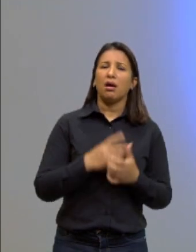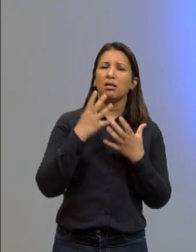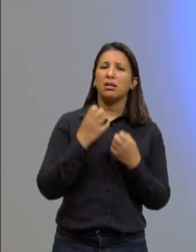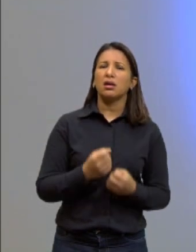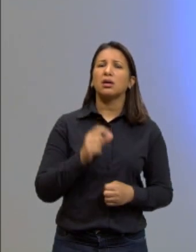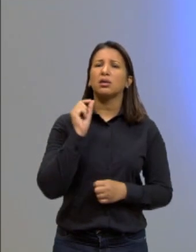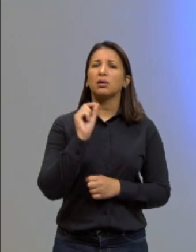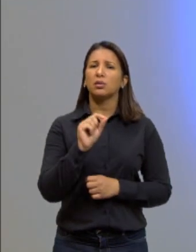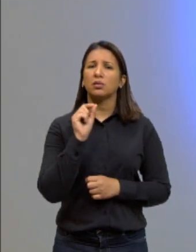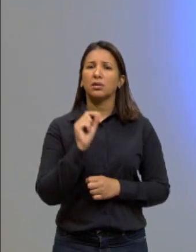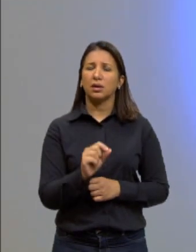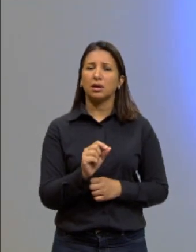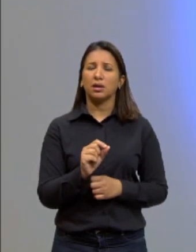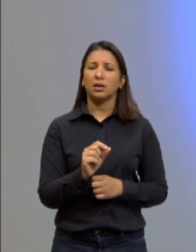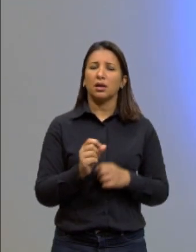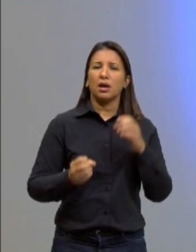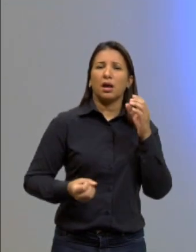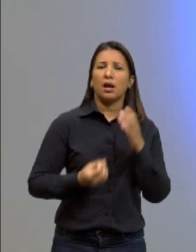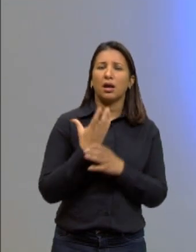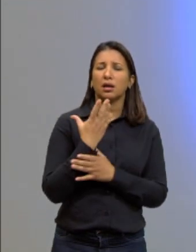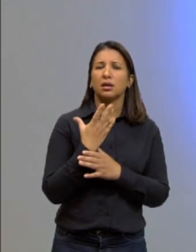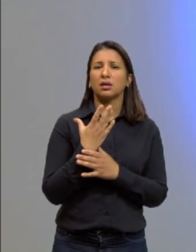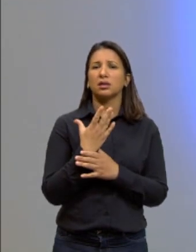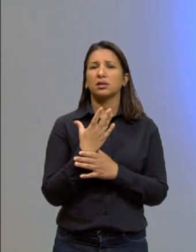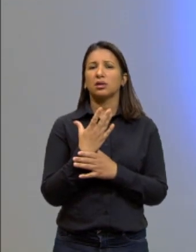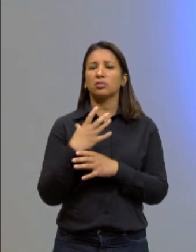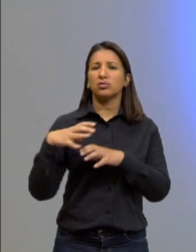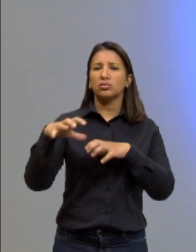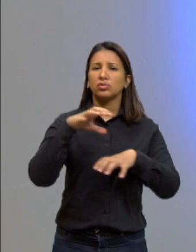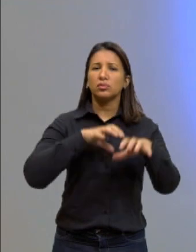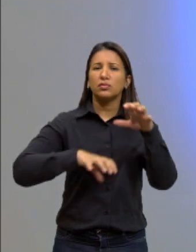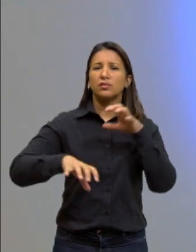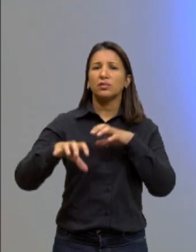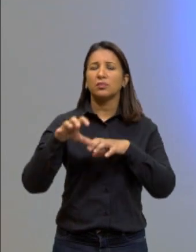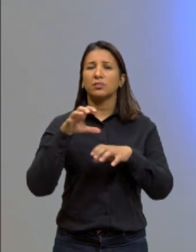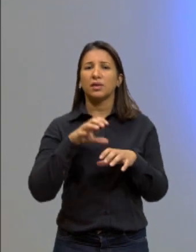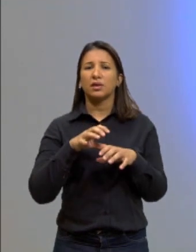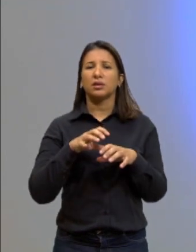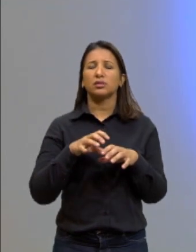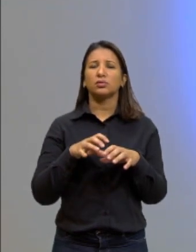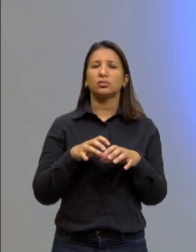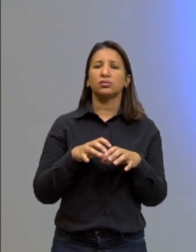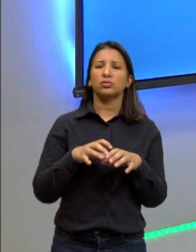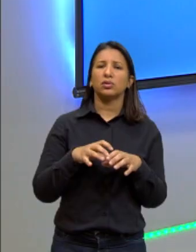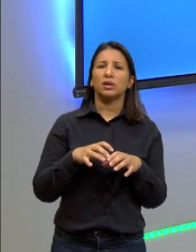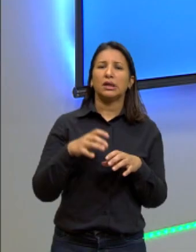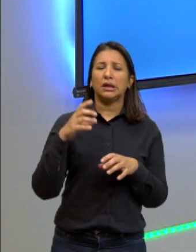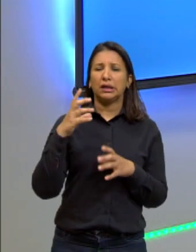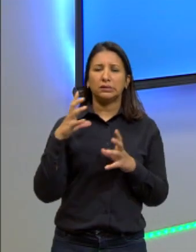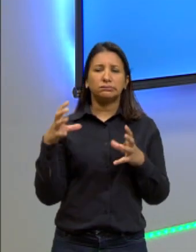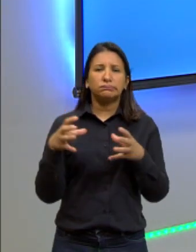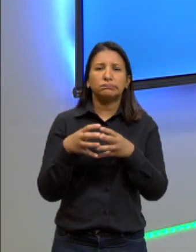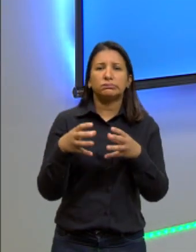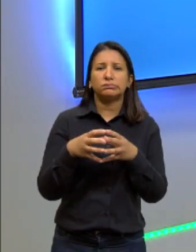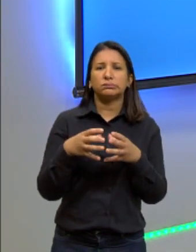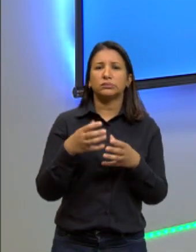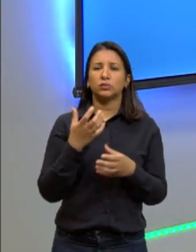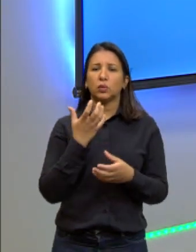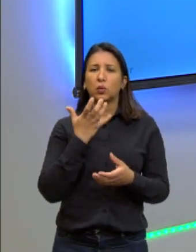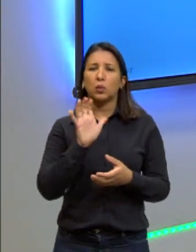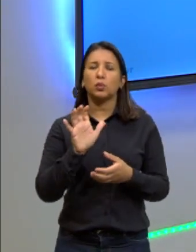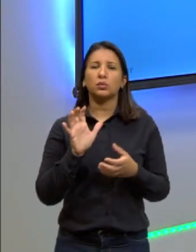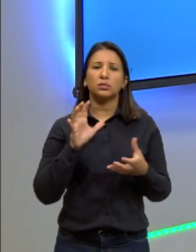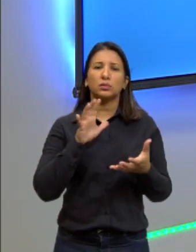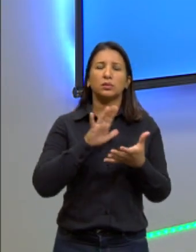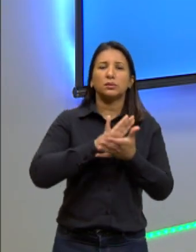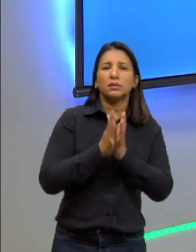que fomentam a criação de movimentos extremistas. Já é outra coisa, gente. Já é outro